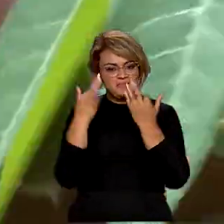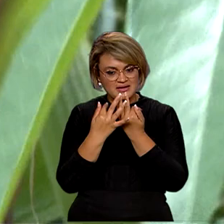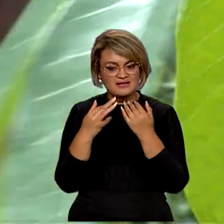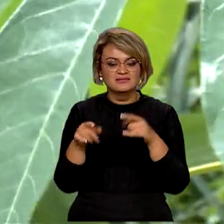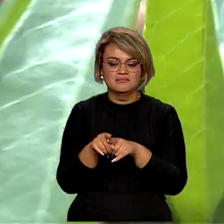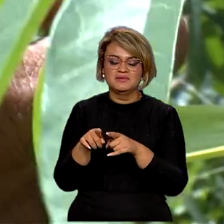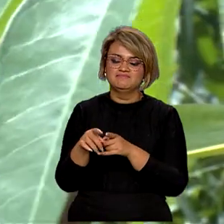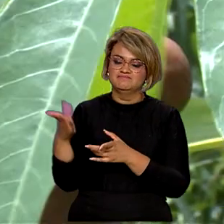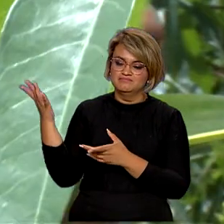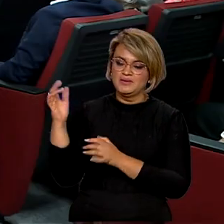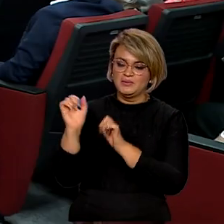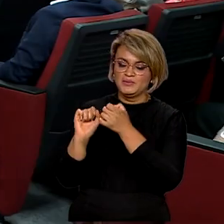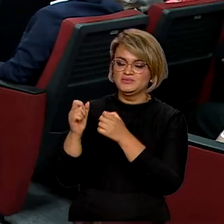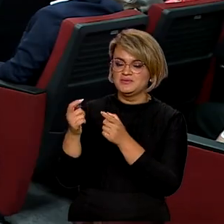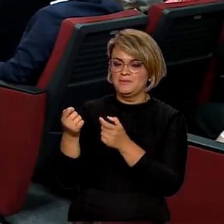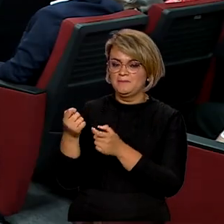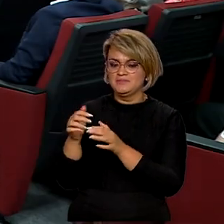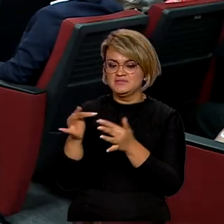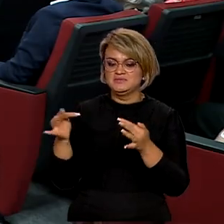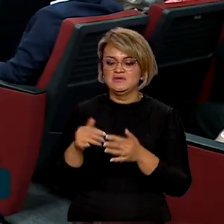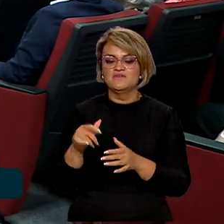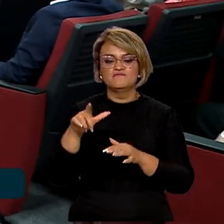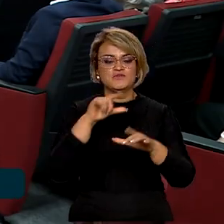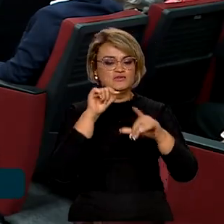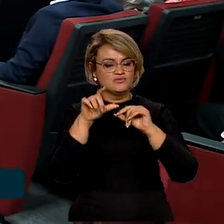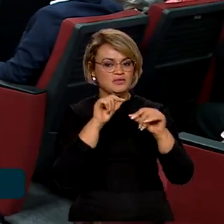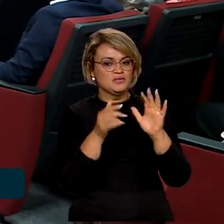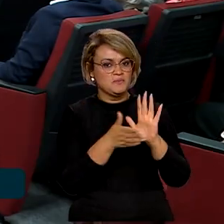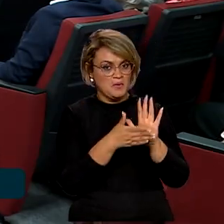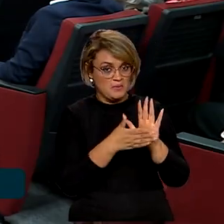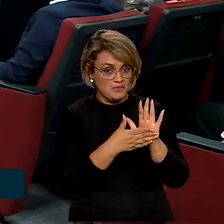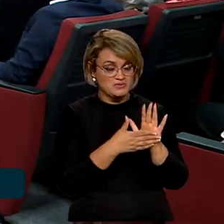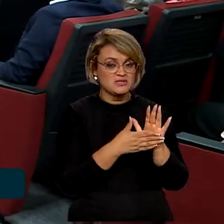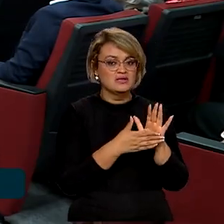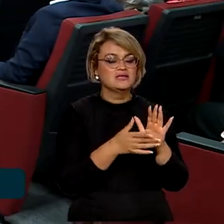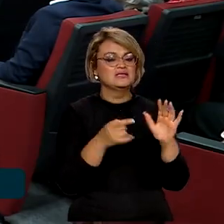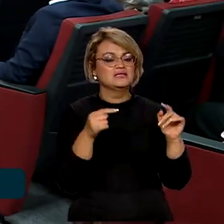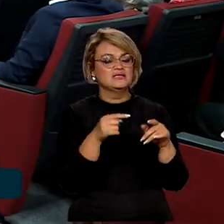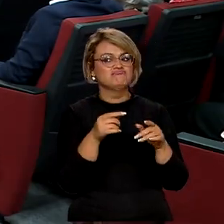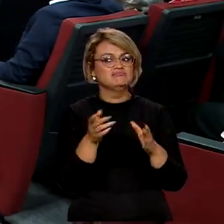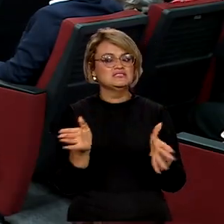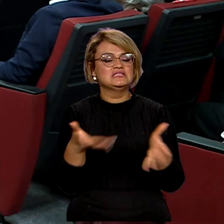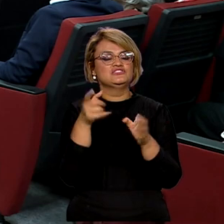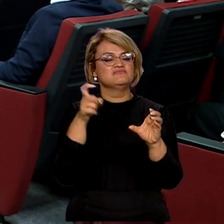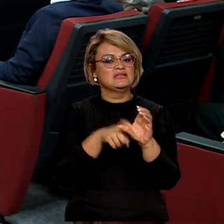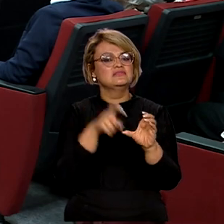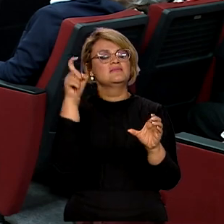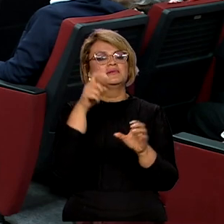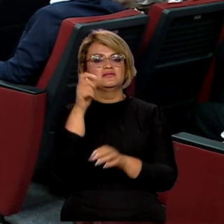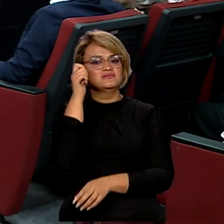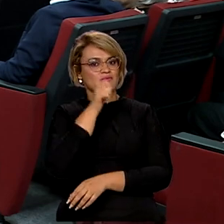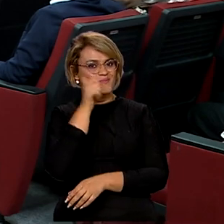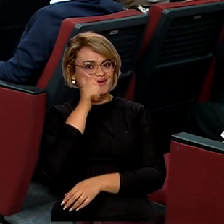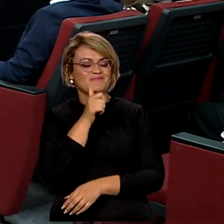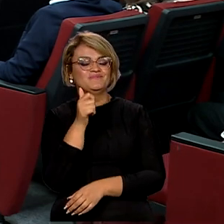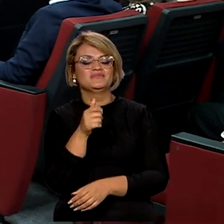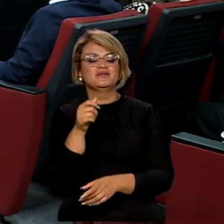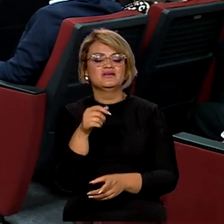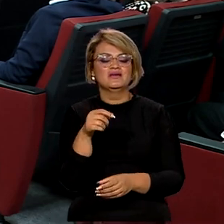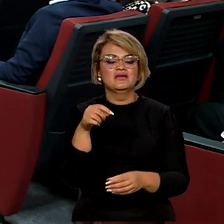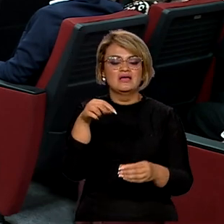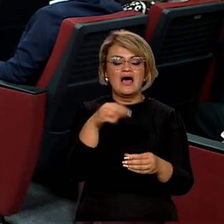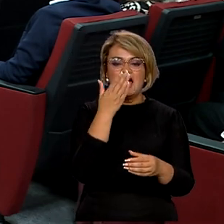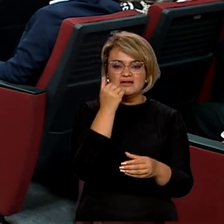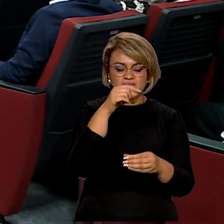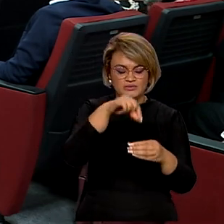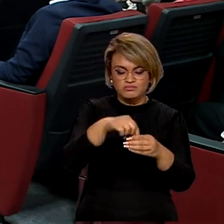para as médias produtoras. Foram selecionadas propostas que promovem a autonomia econômica das mulheres, o cultivo de